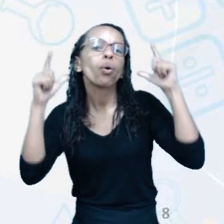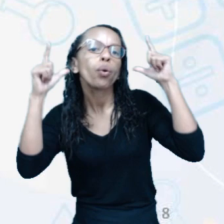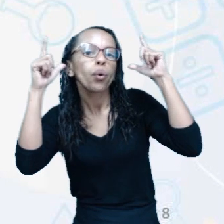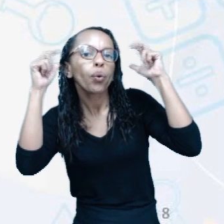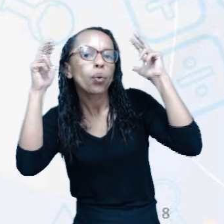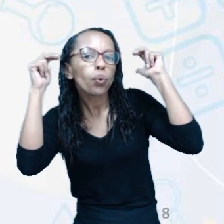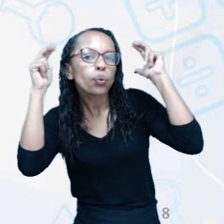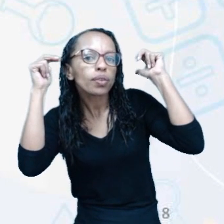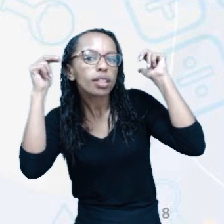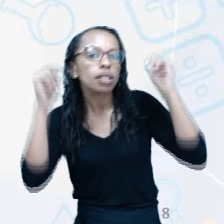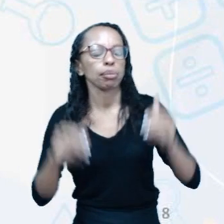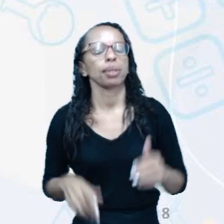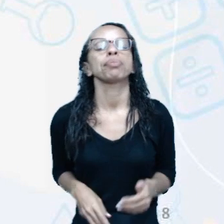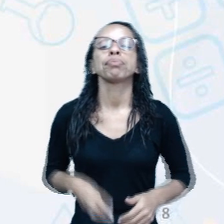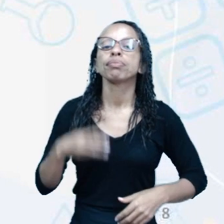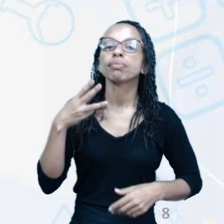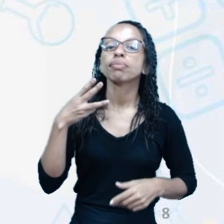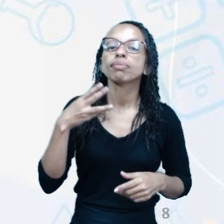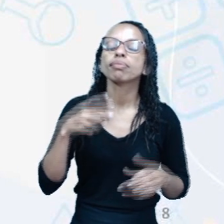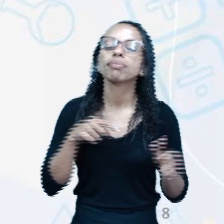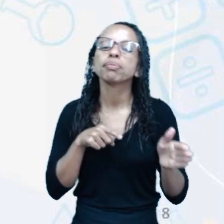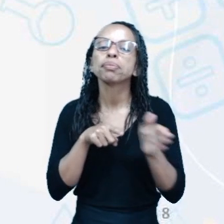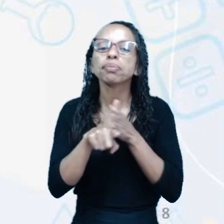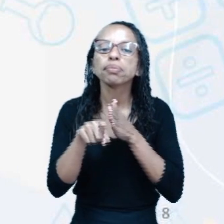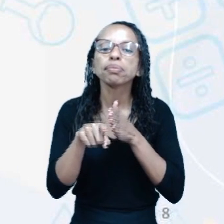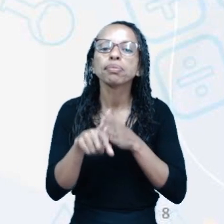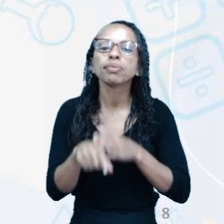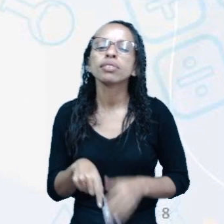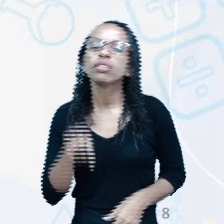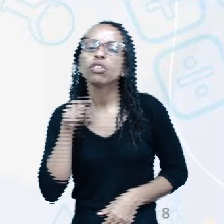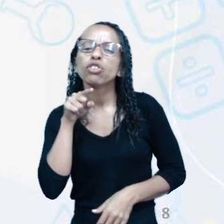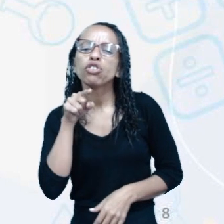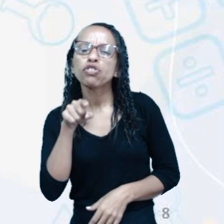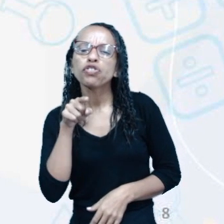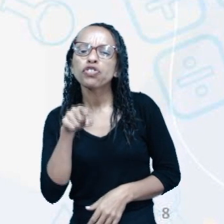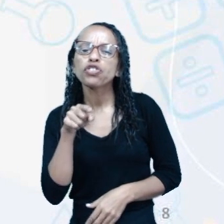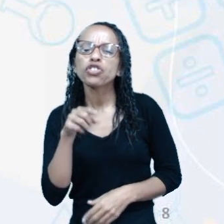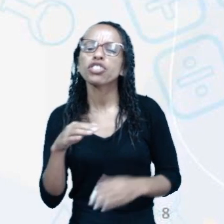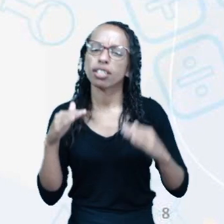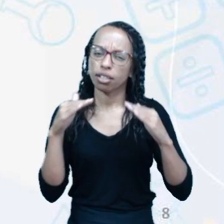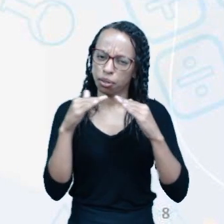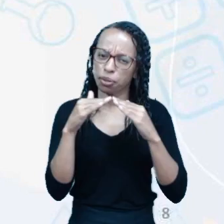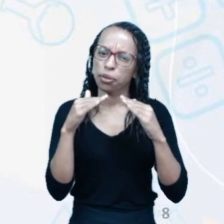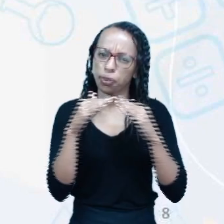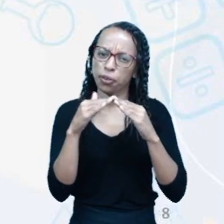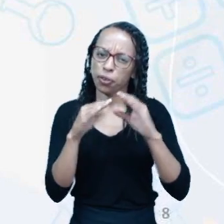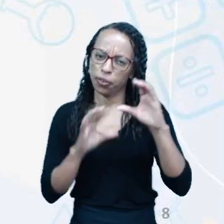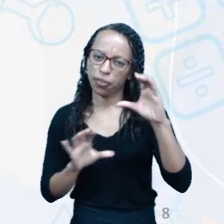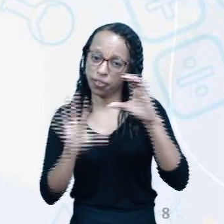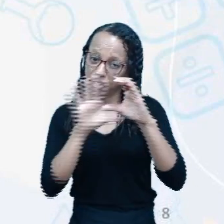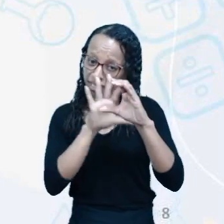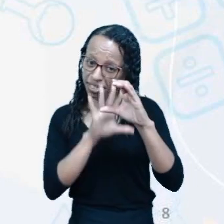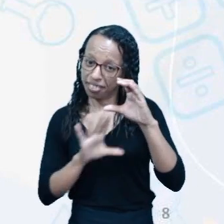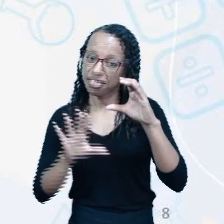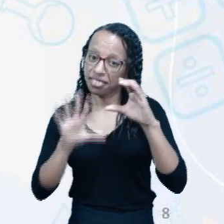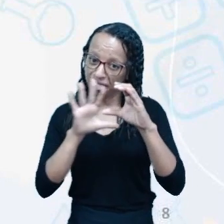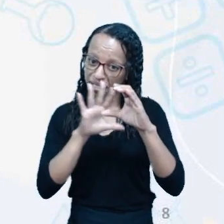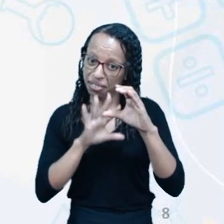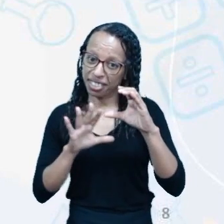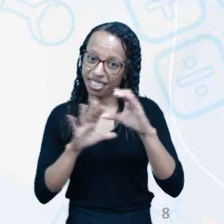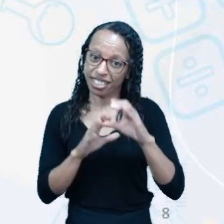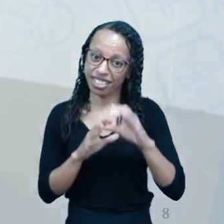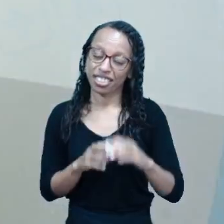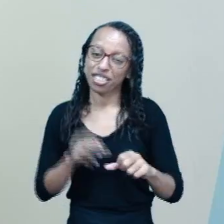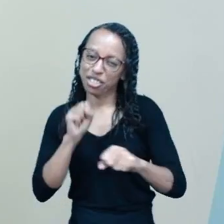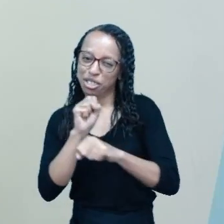terceira e última pergunta? Terceira pergunta, você concorda com mensagem deixada pela charge? Aguardo vocês